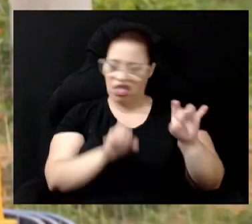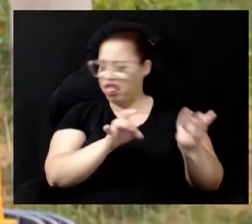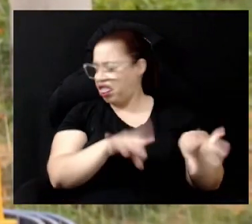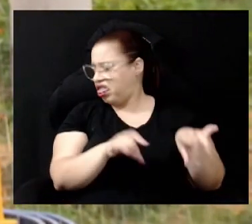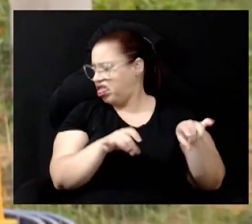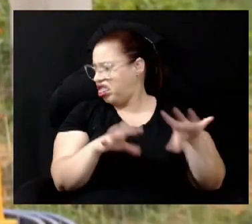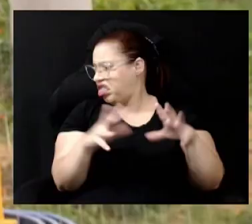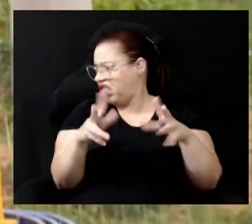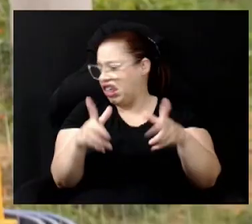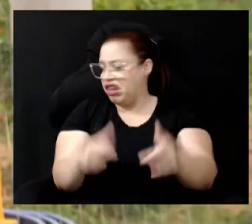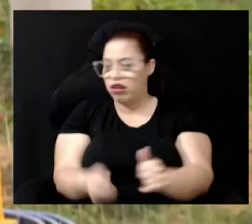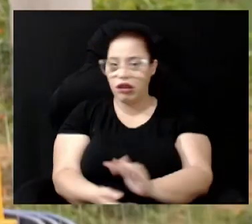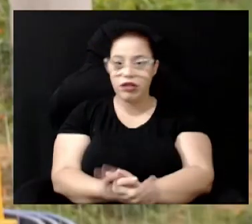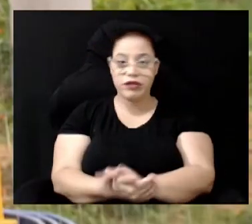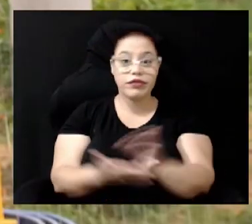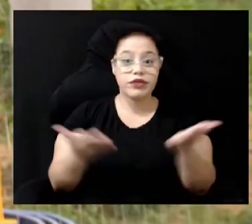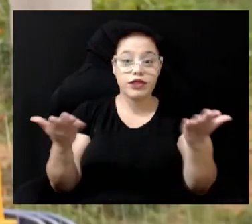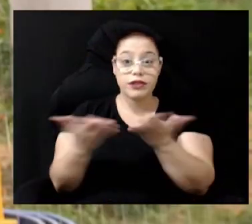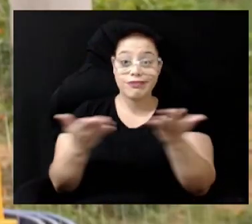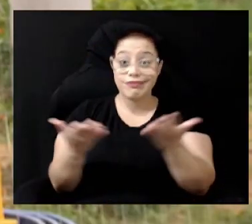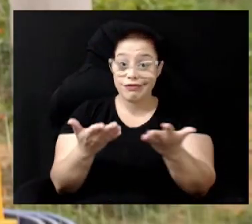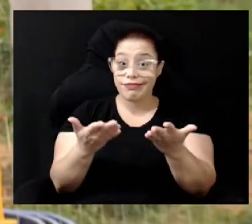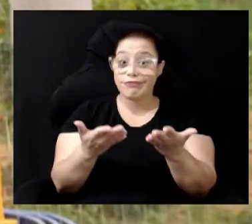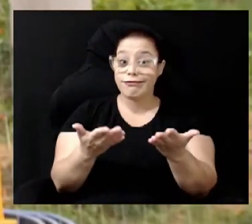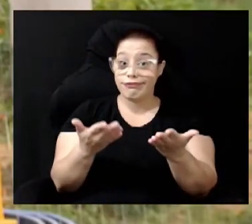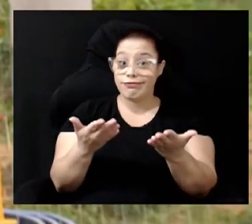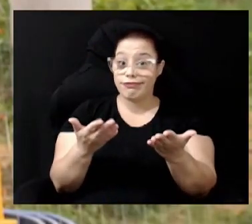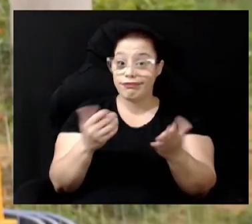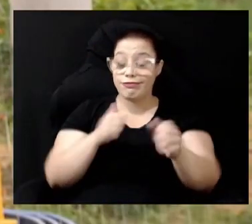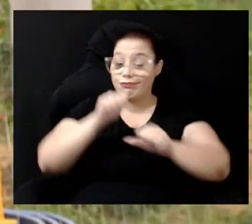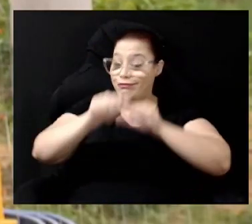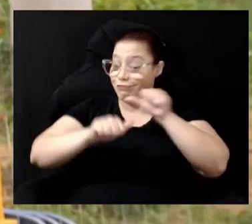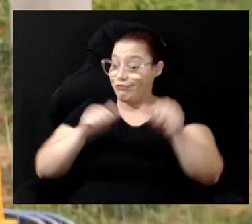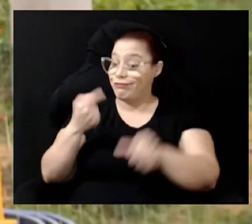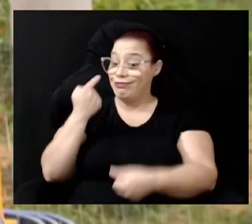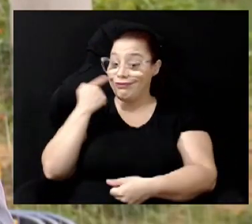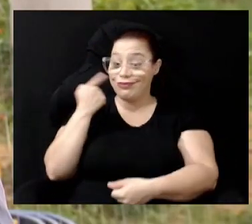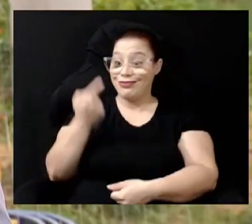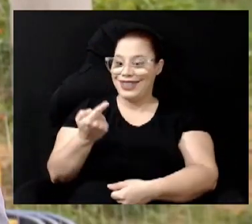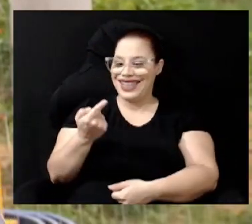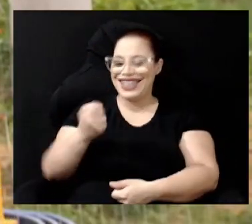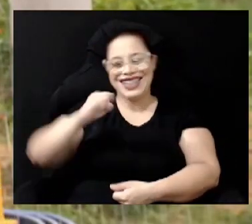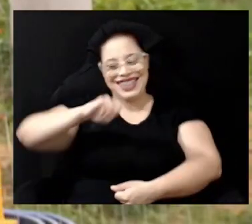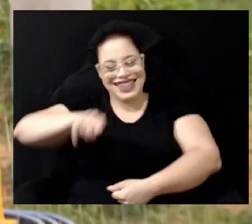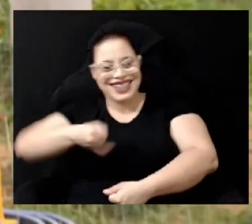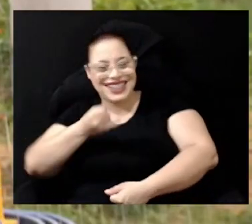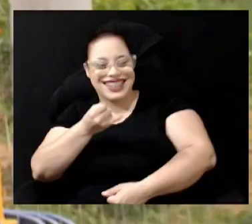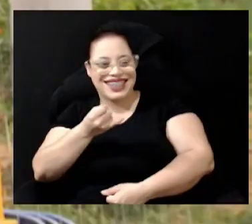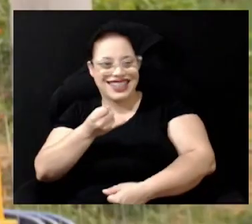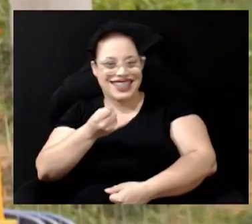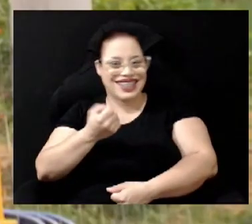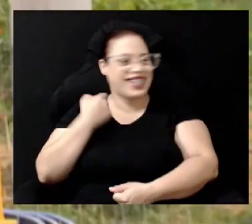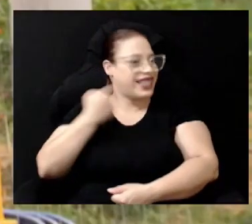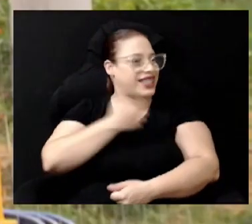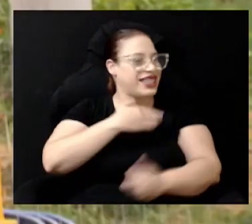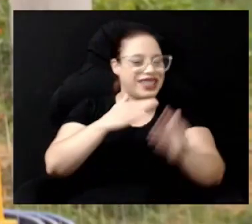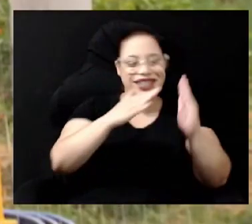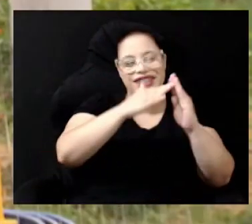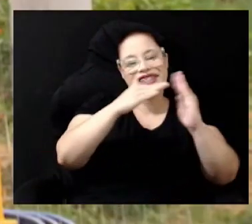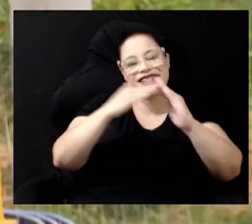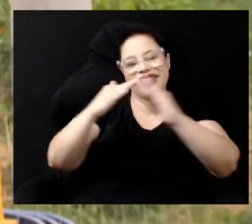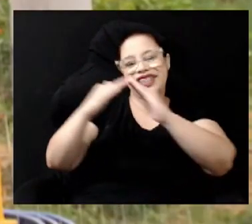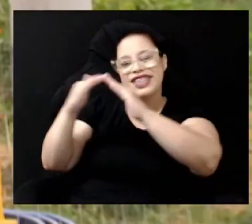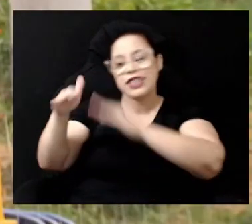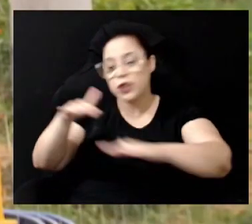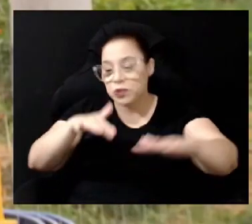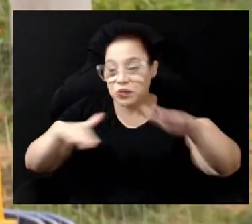E hoje, com a transformação, o pessoal aproveita Para a gente que mora aqui, para nós da região É